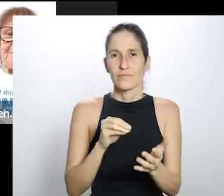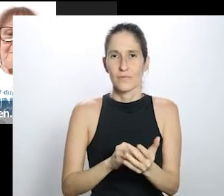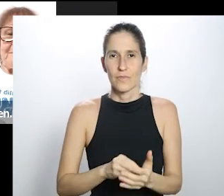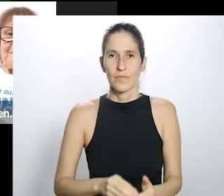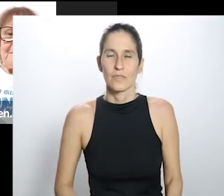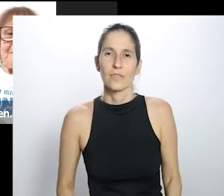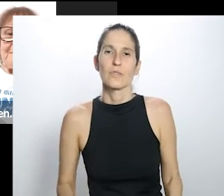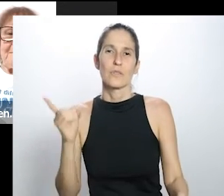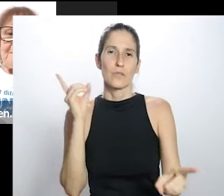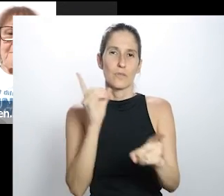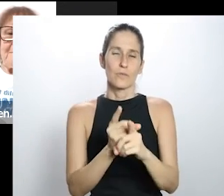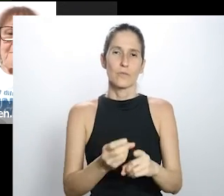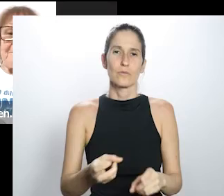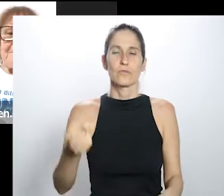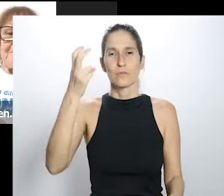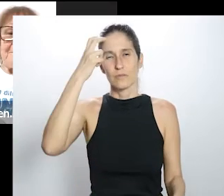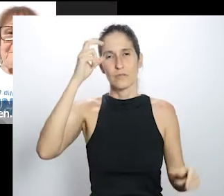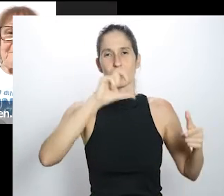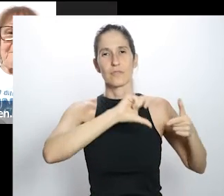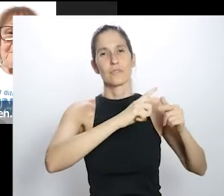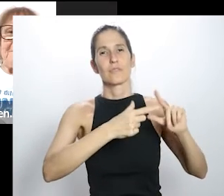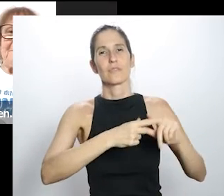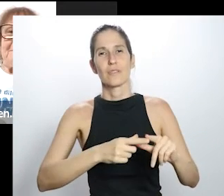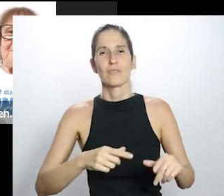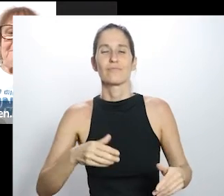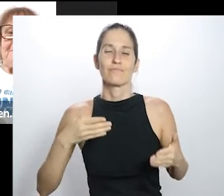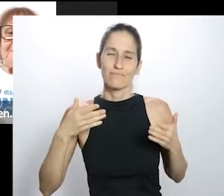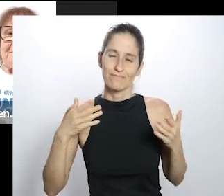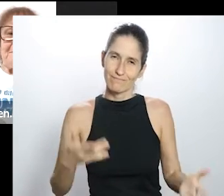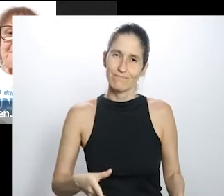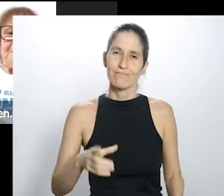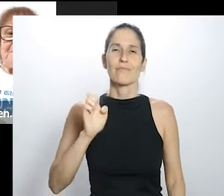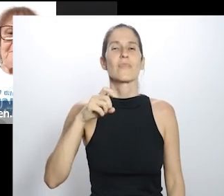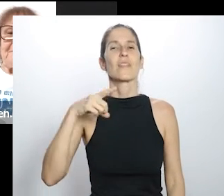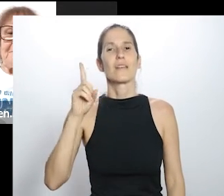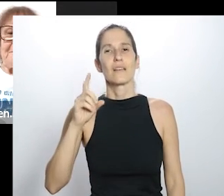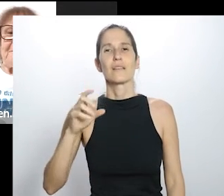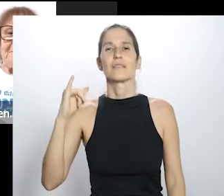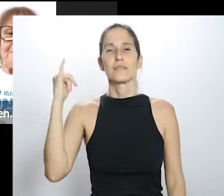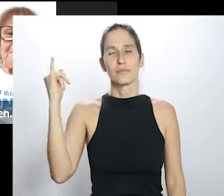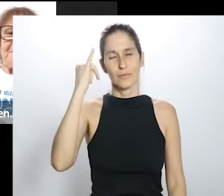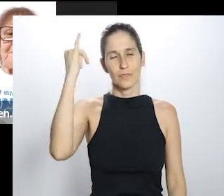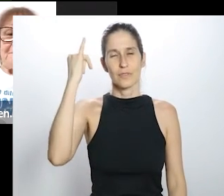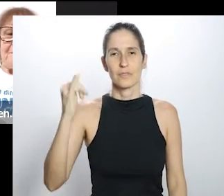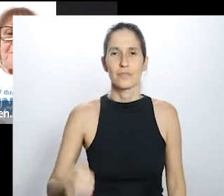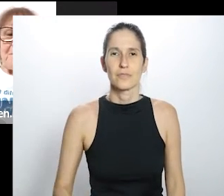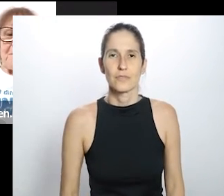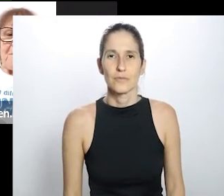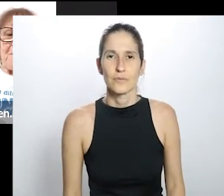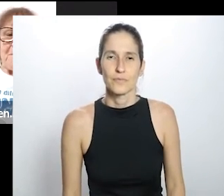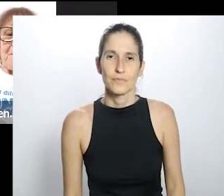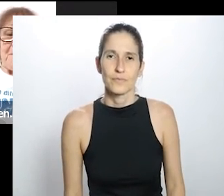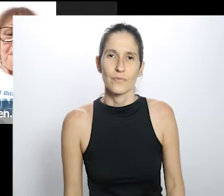acho que o encontro de culturas tradicionais da Chapada, dos viadeiros vem cumprir demais. Bom, eu vou voltar